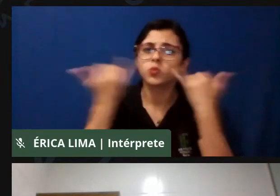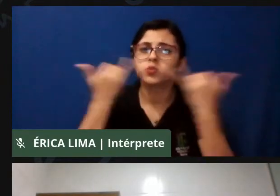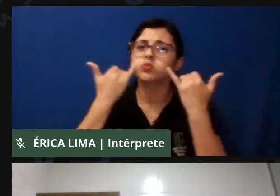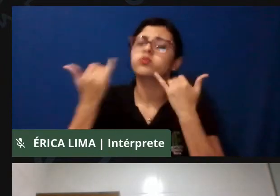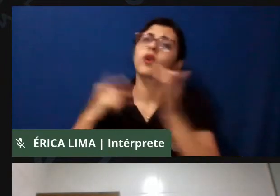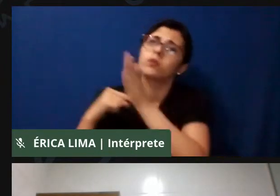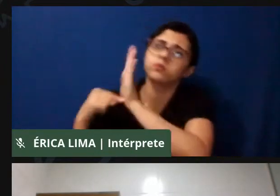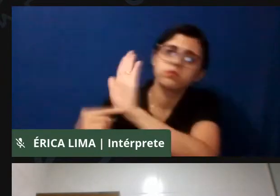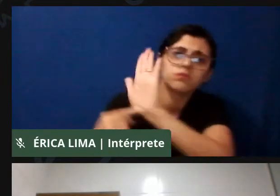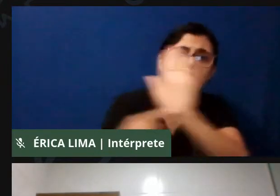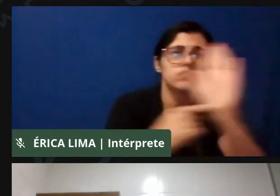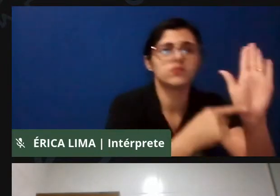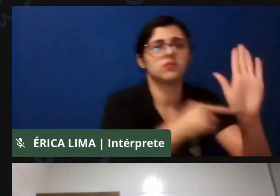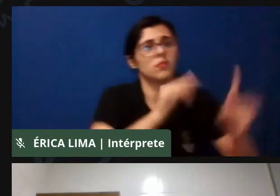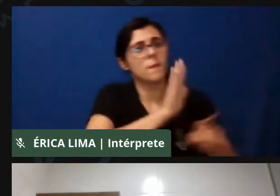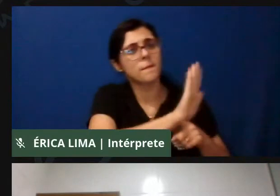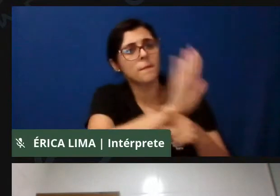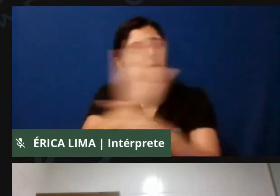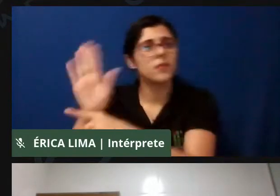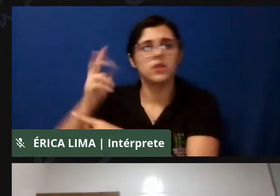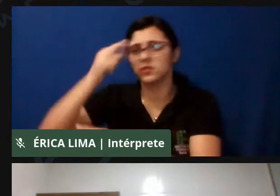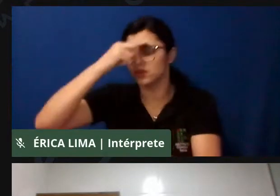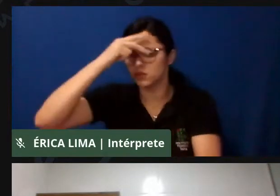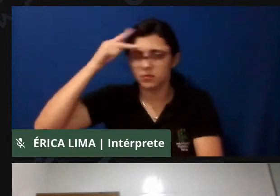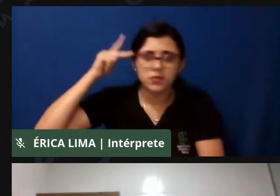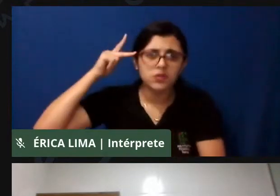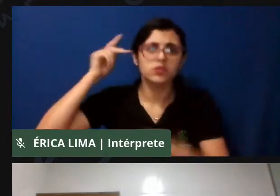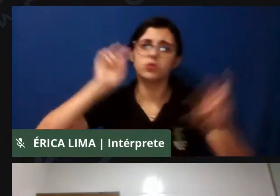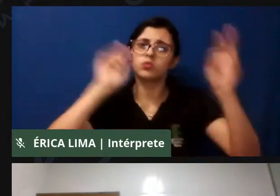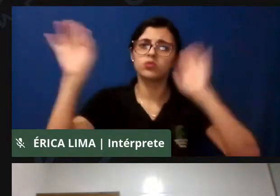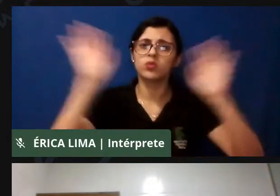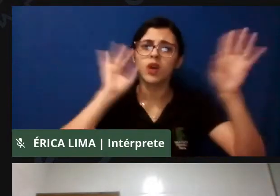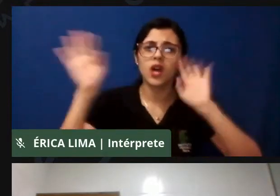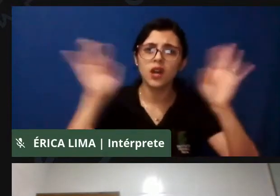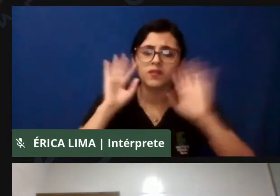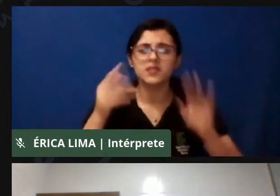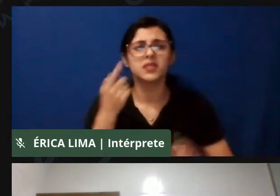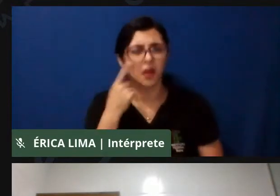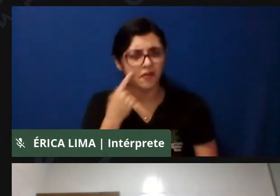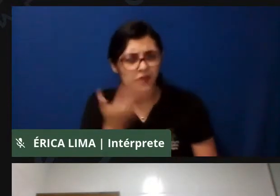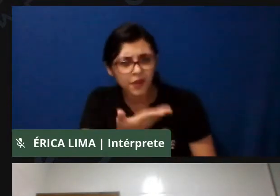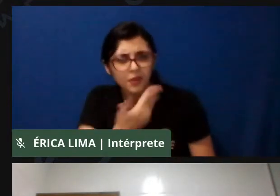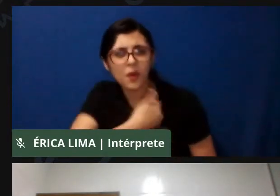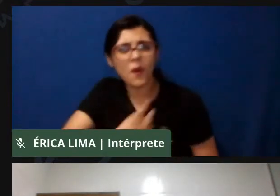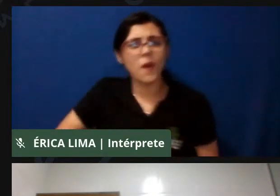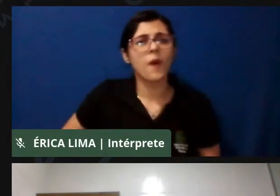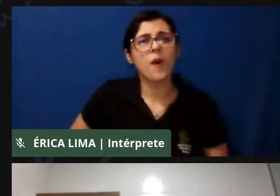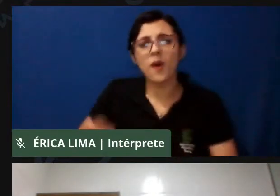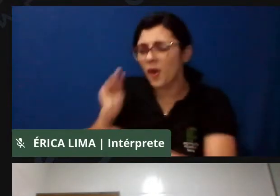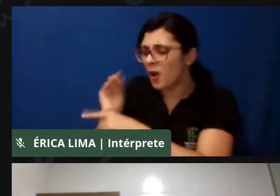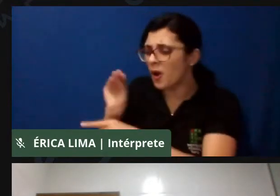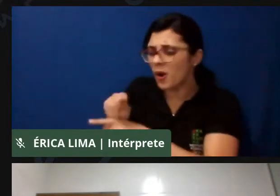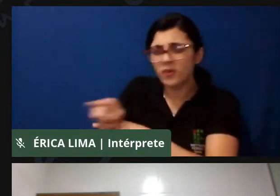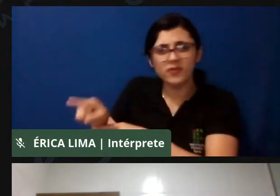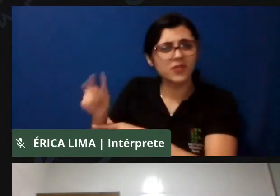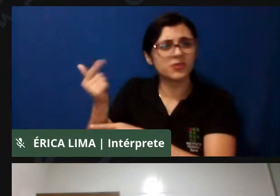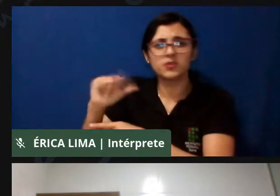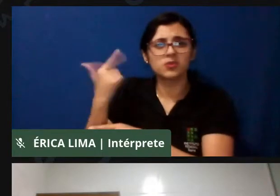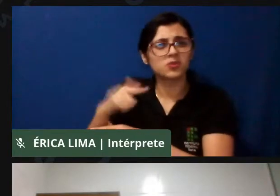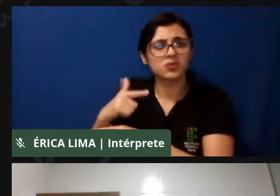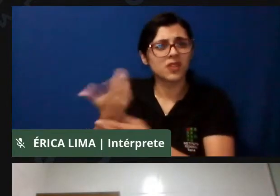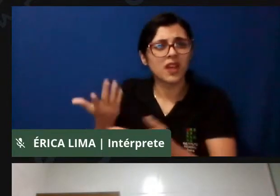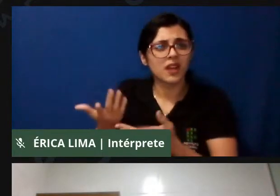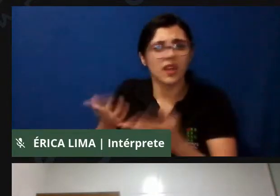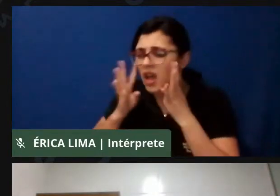refletirem como que o capital age, como que o governo nos trata, né, e, esse